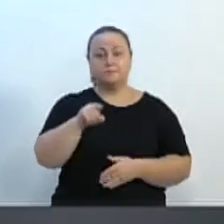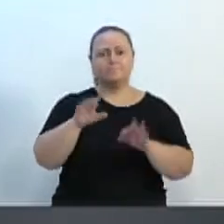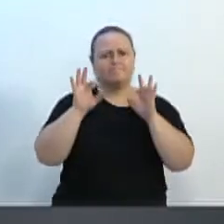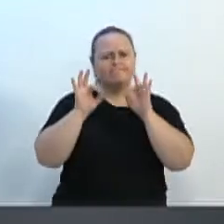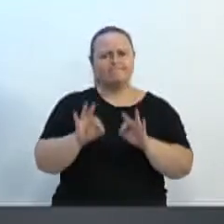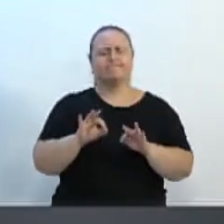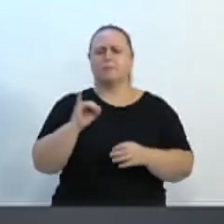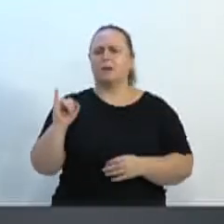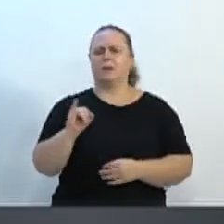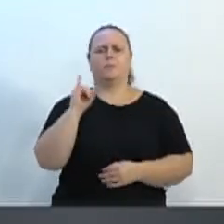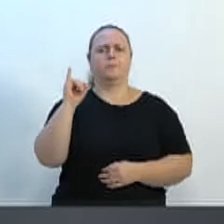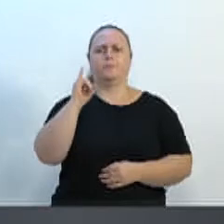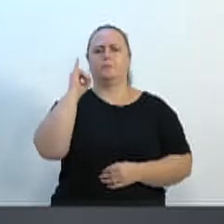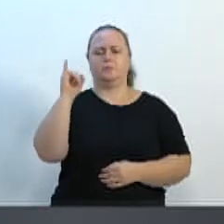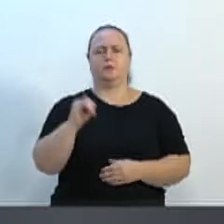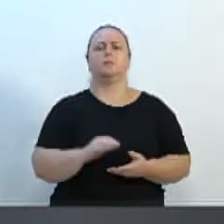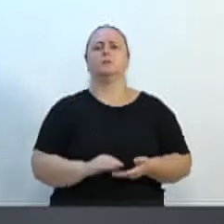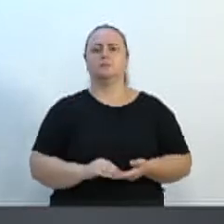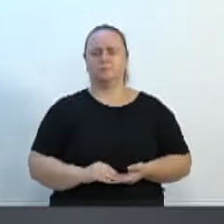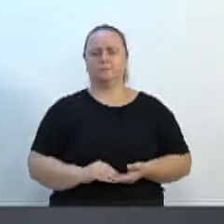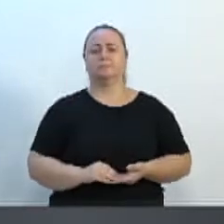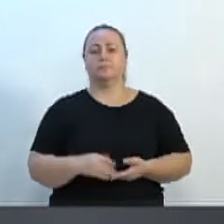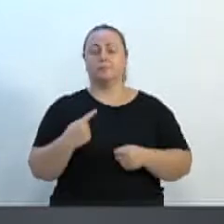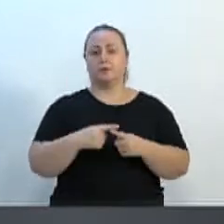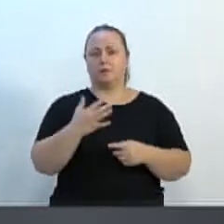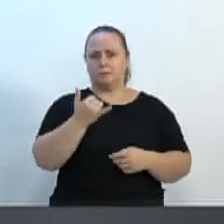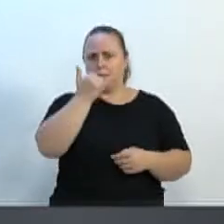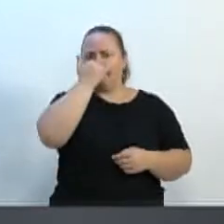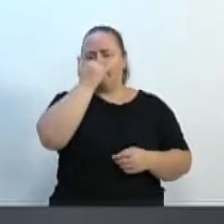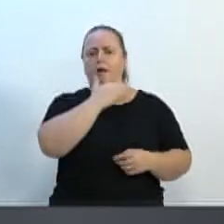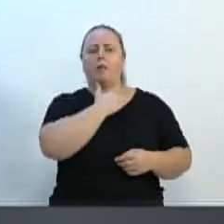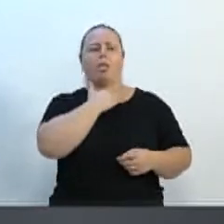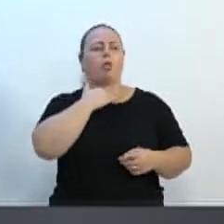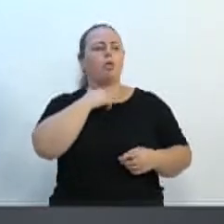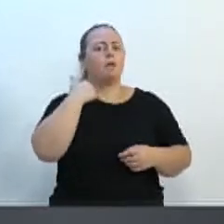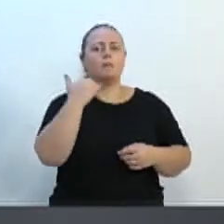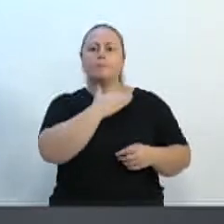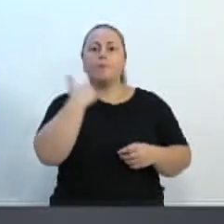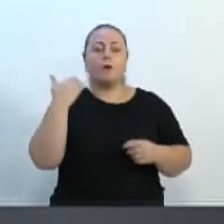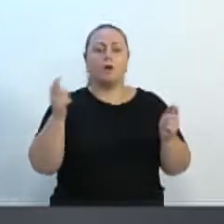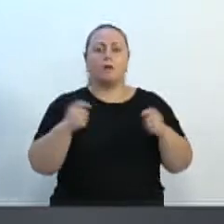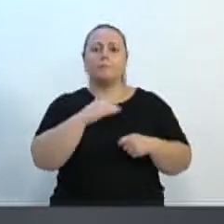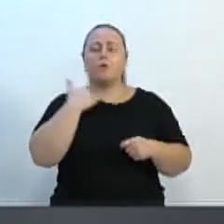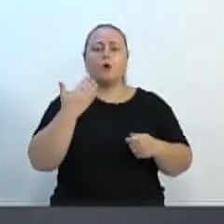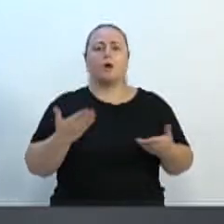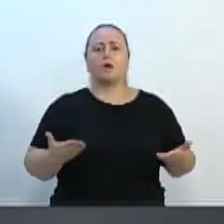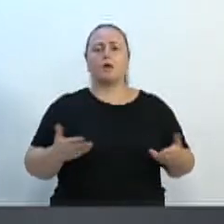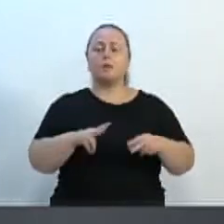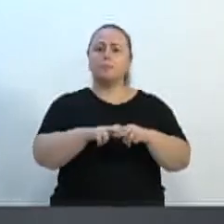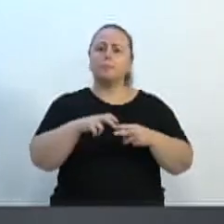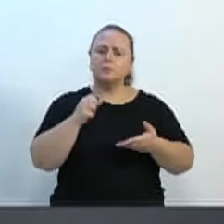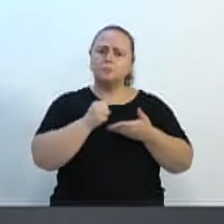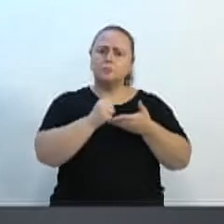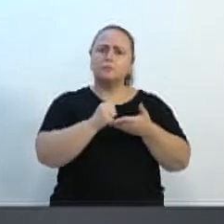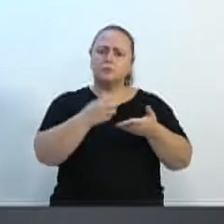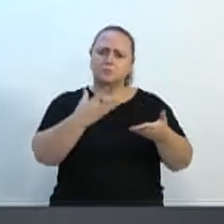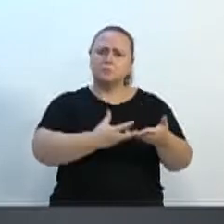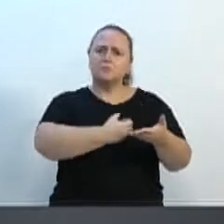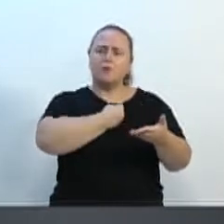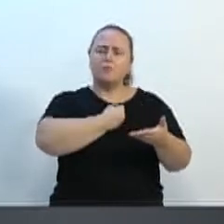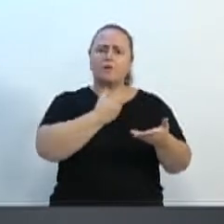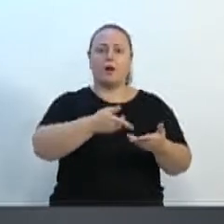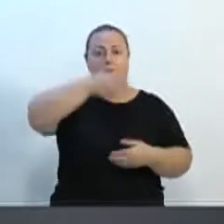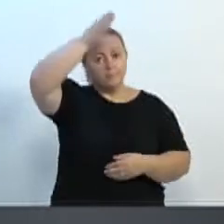quem já perdeu alguém, inclusive, num acidente envolvendo essa questão. Então, vamos ajudar a salvar vidas também, como é o vosso lema também, como bombeiro da nossa cidade,